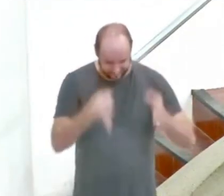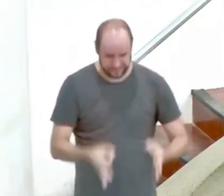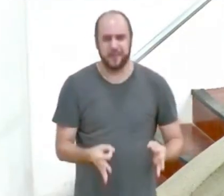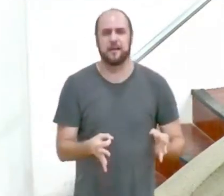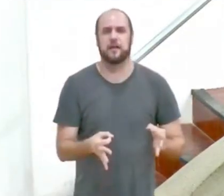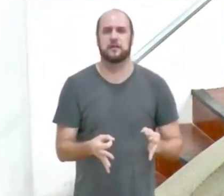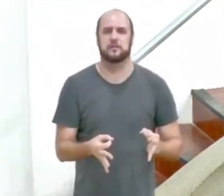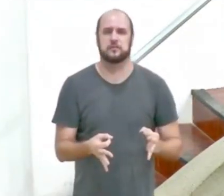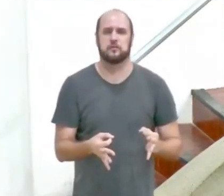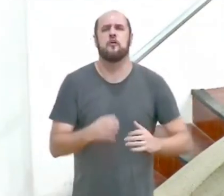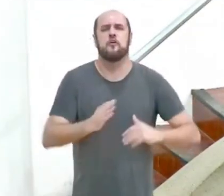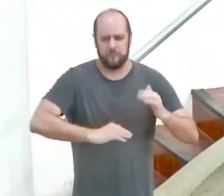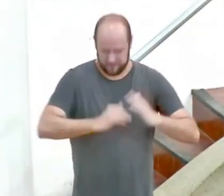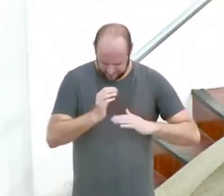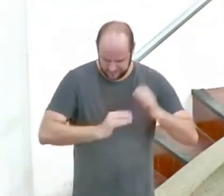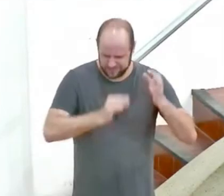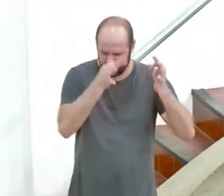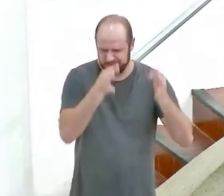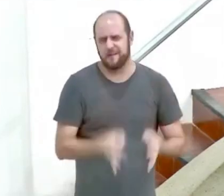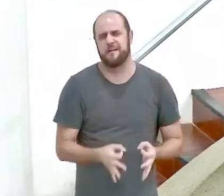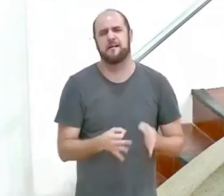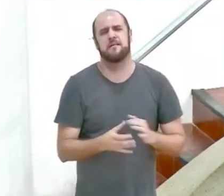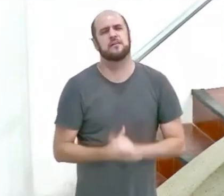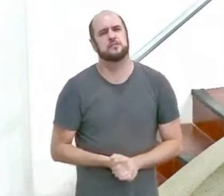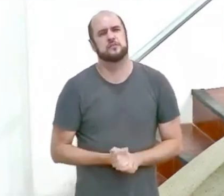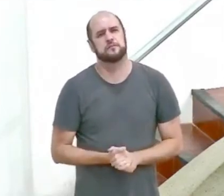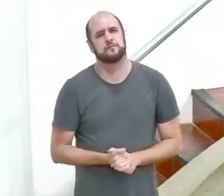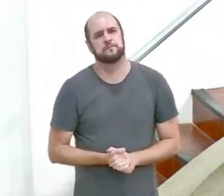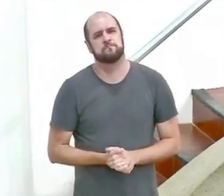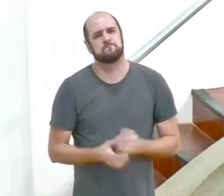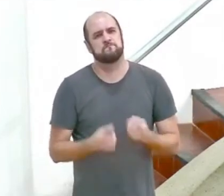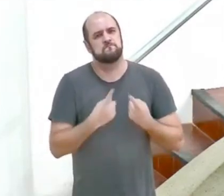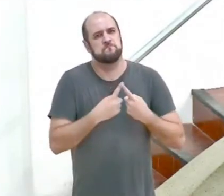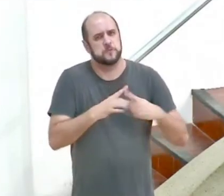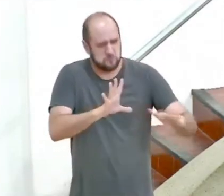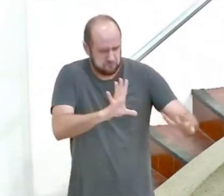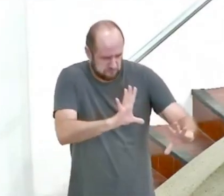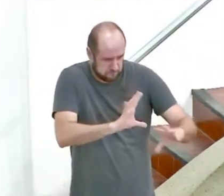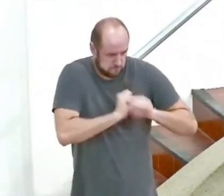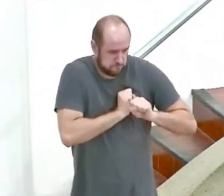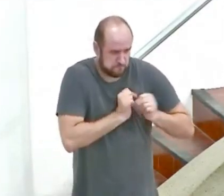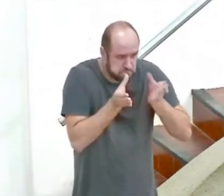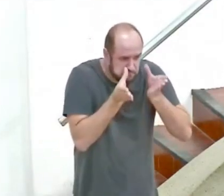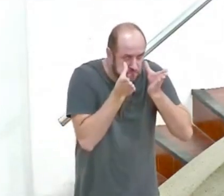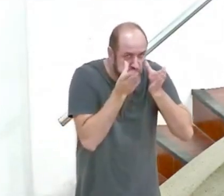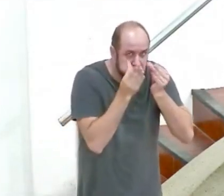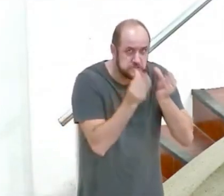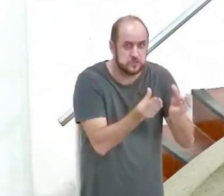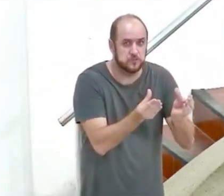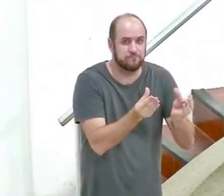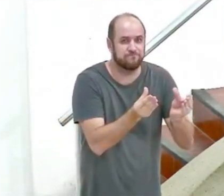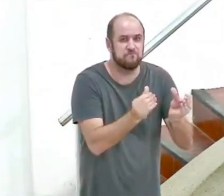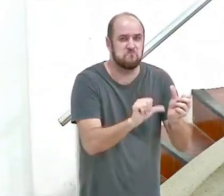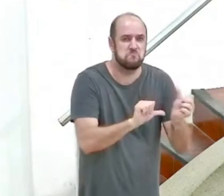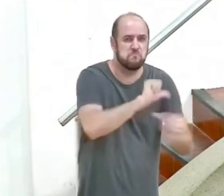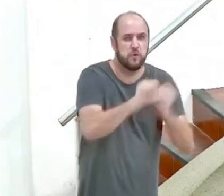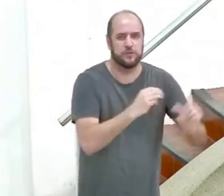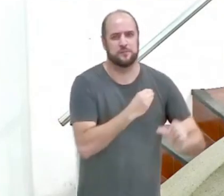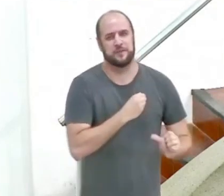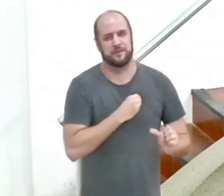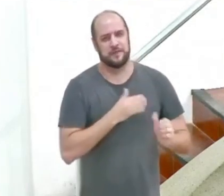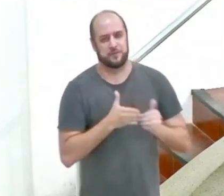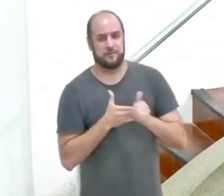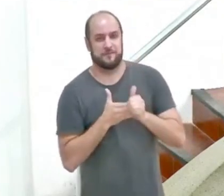assim, que seja assim. Mas quando ele se torna uma paixão cobiçosa, ele passa a ser pecaminoso e conduz à